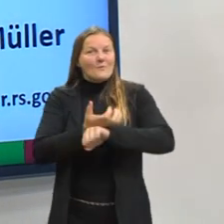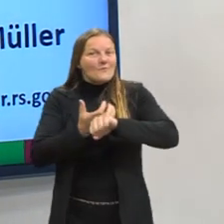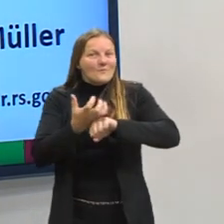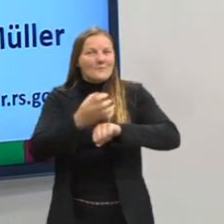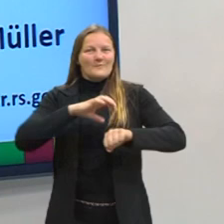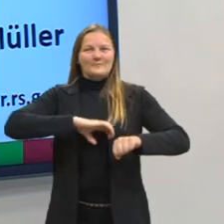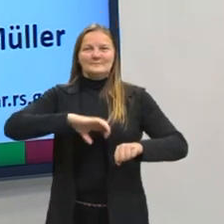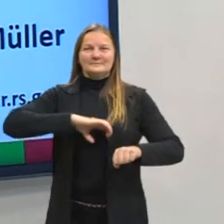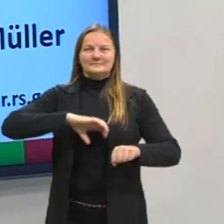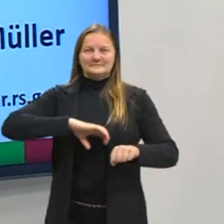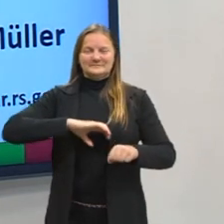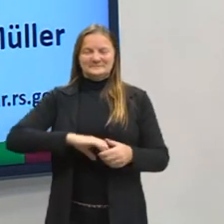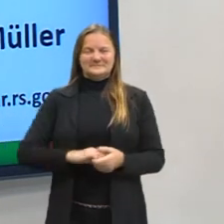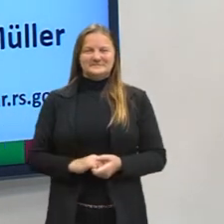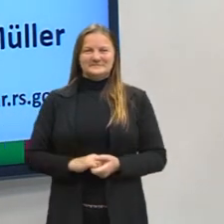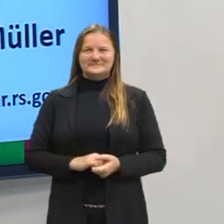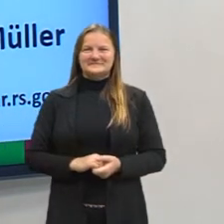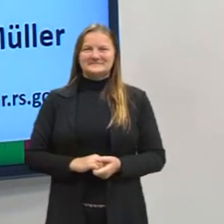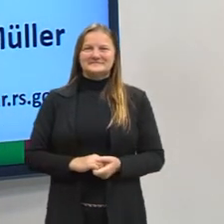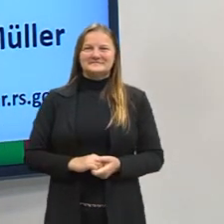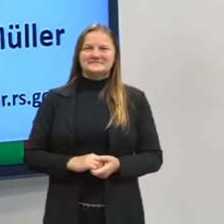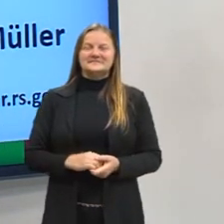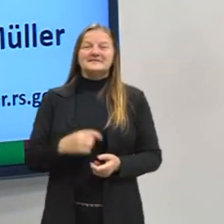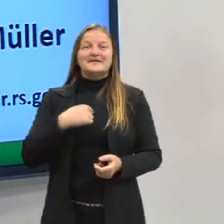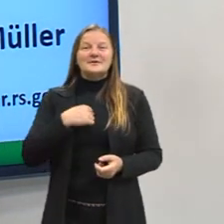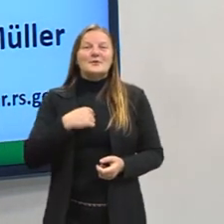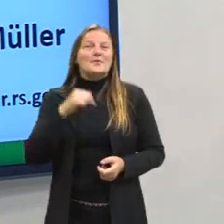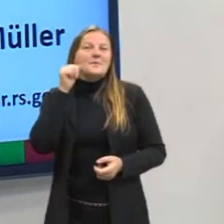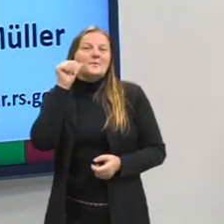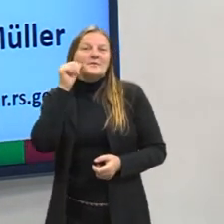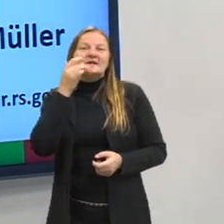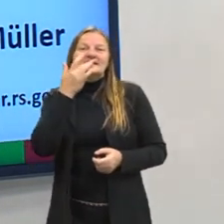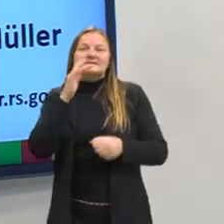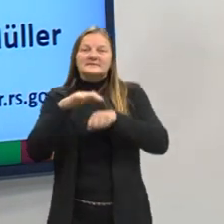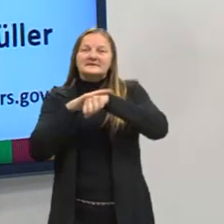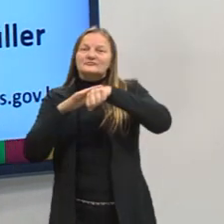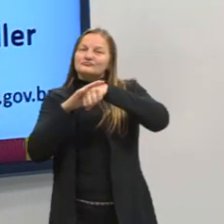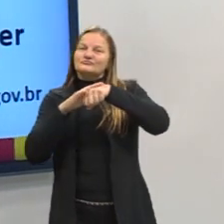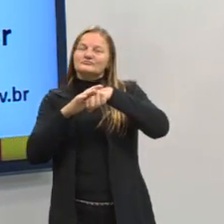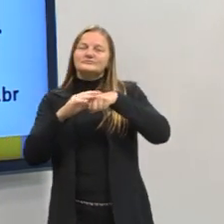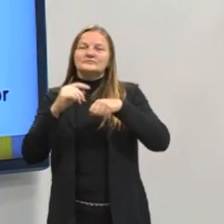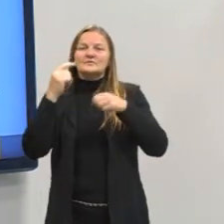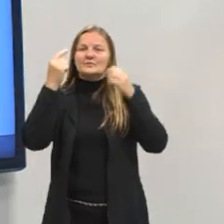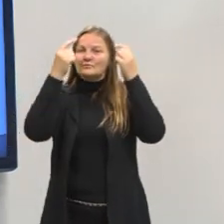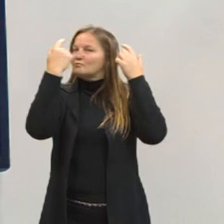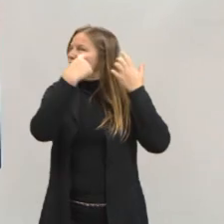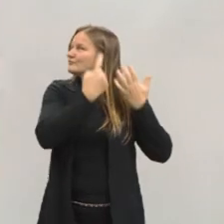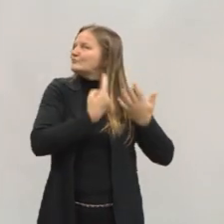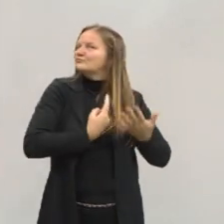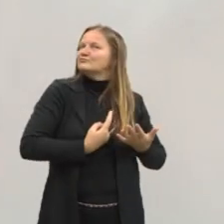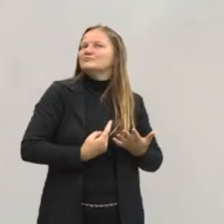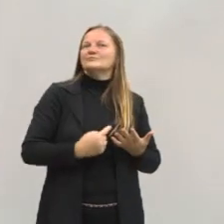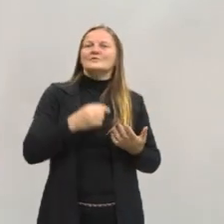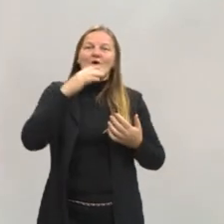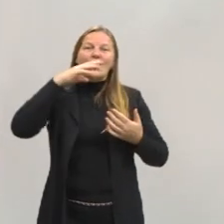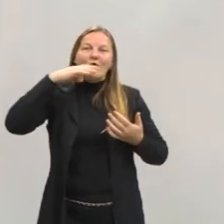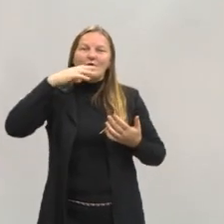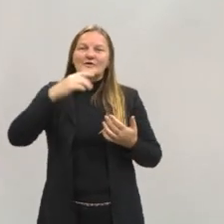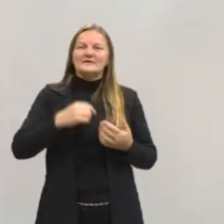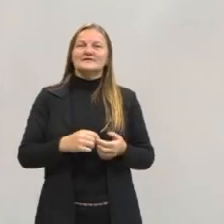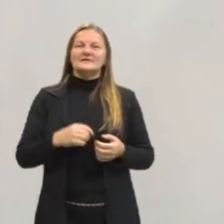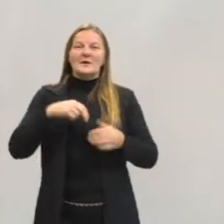curricular de língua portuguesa. Eu sou uma mulher branca, de cabelos cacheados, coloridos,